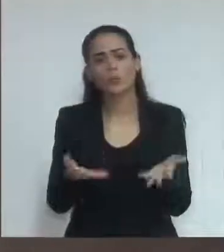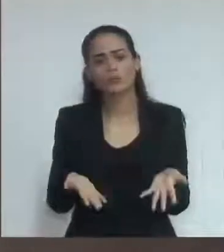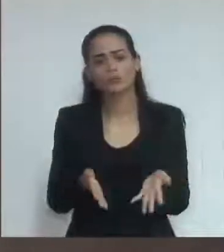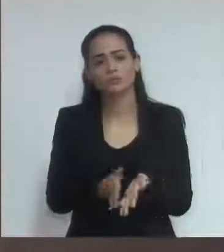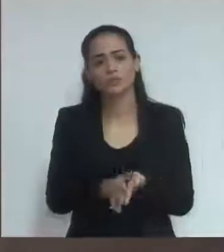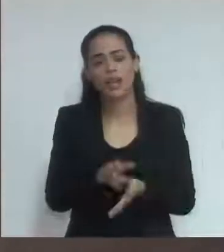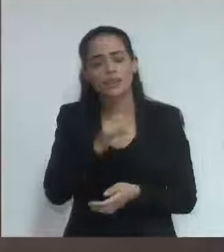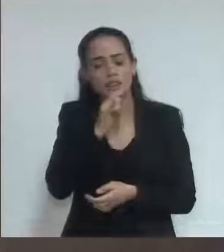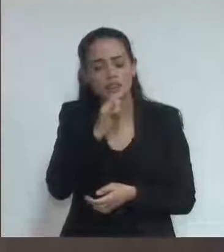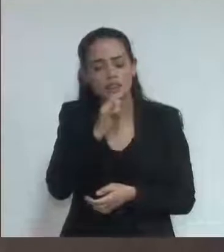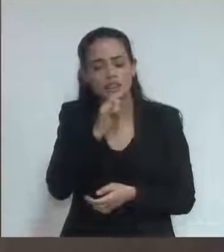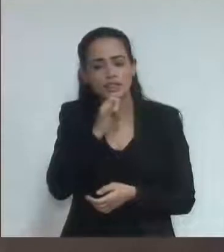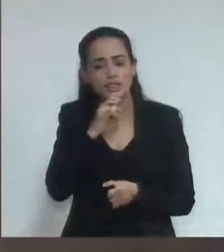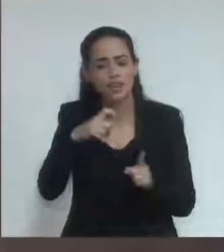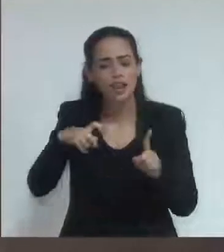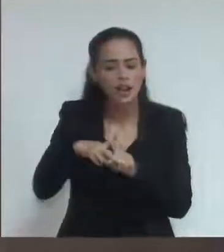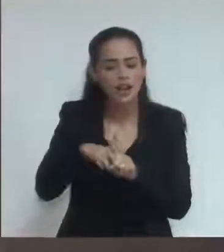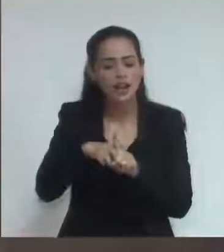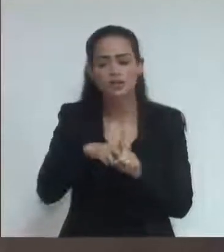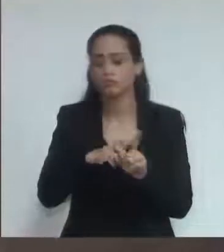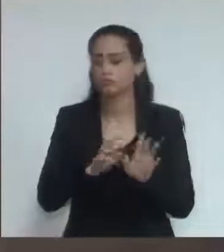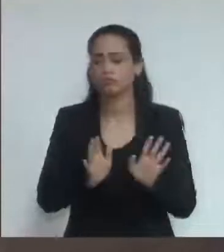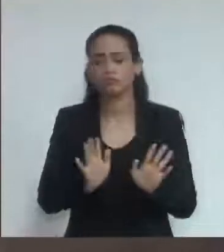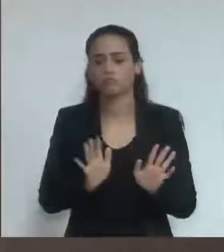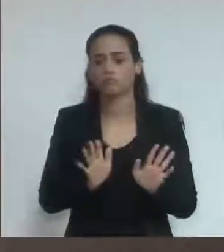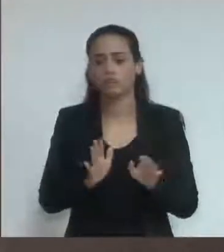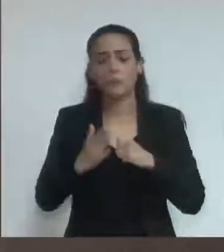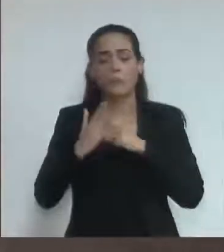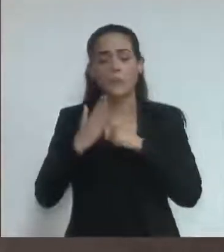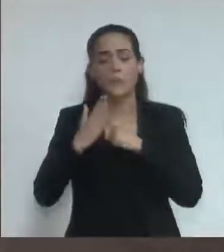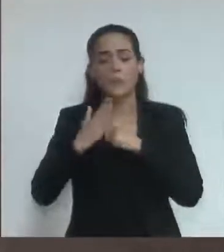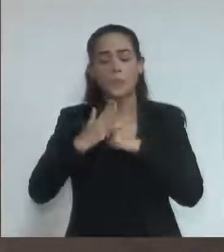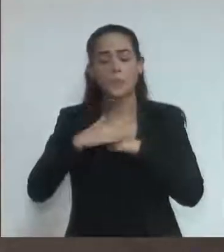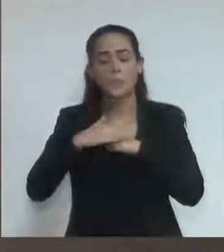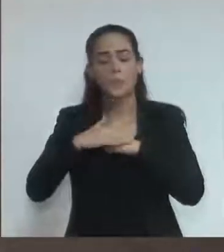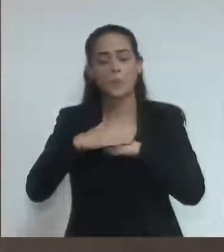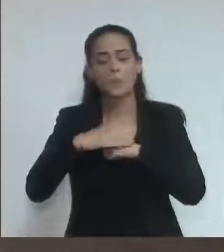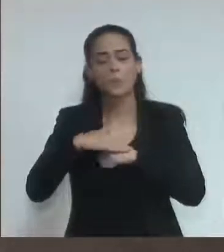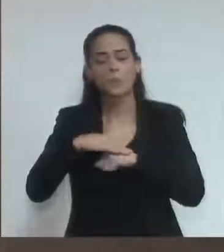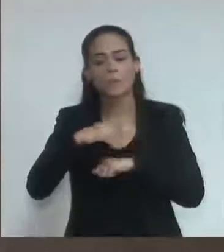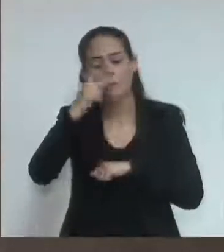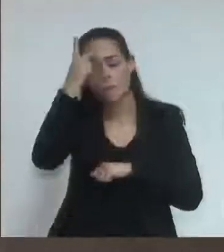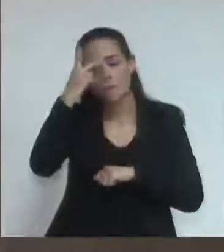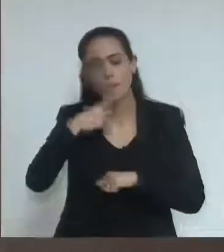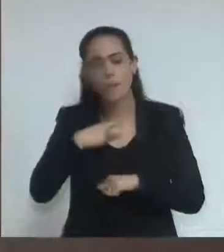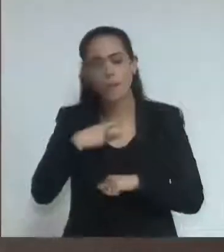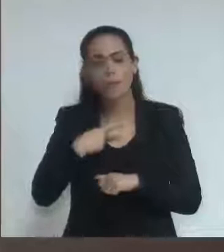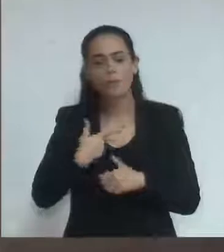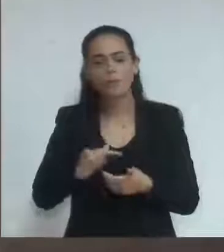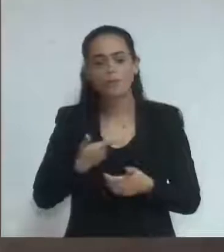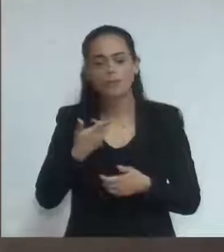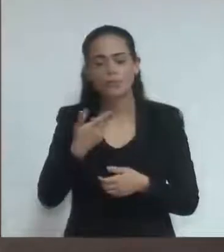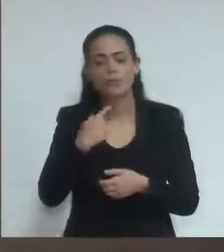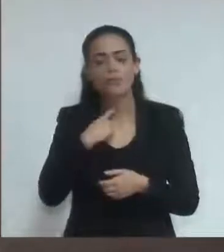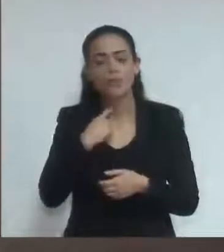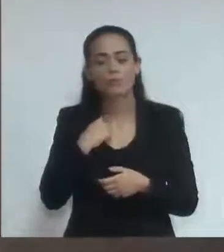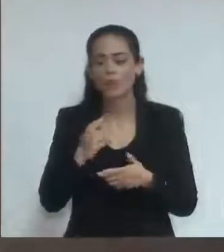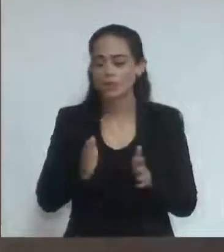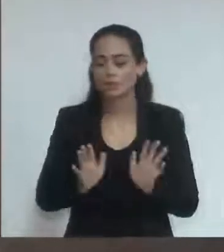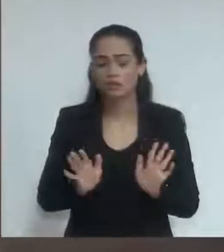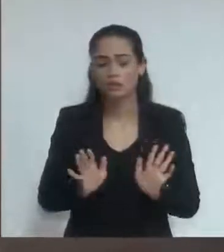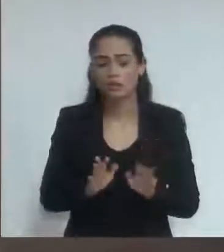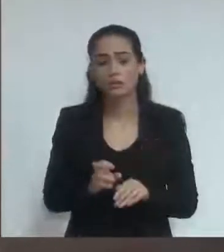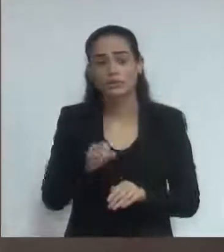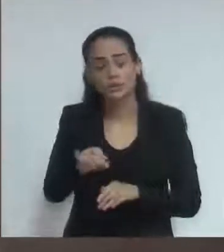a tua. Uma pessoa não vai fazer uma cirurgia porque quer fazer uma cirurgia. Eu acho que se vai fazer é porque